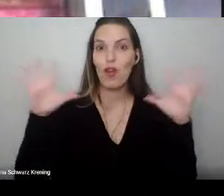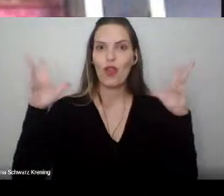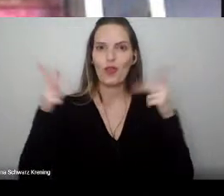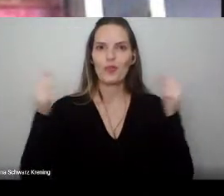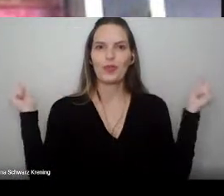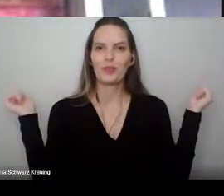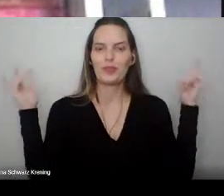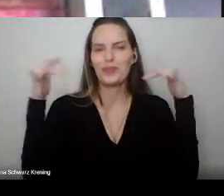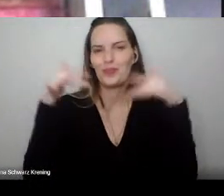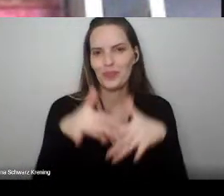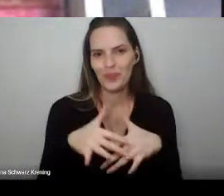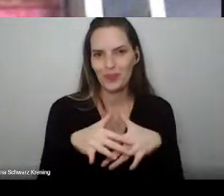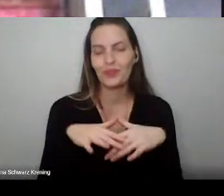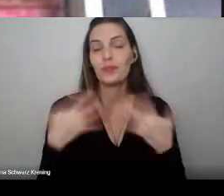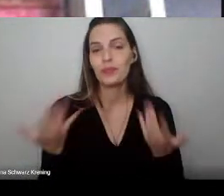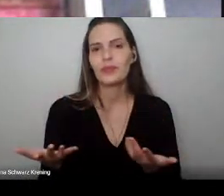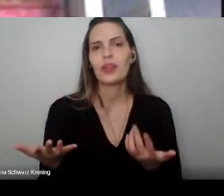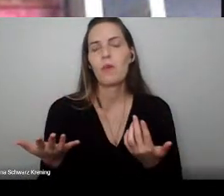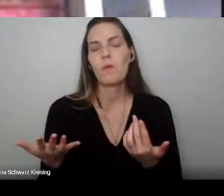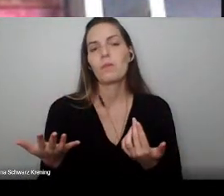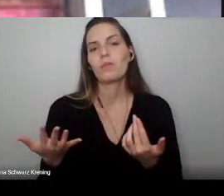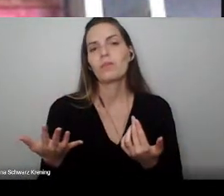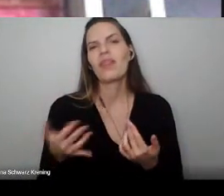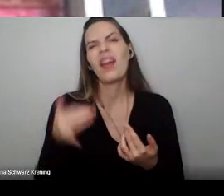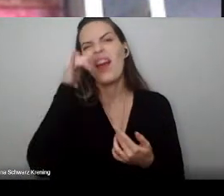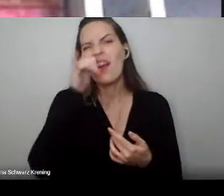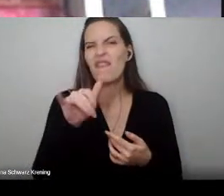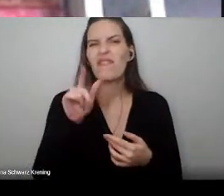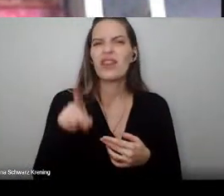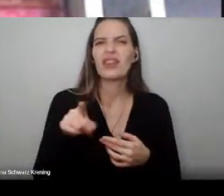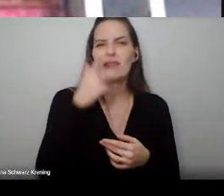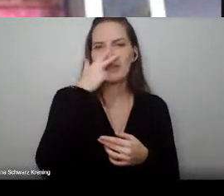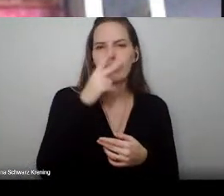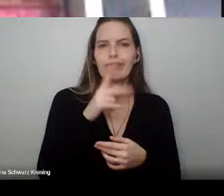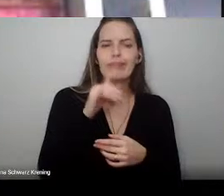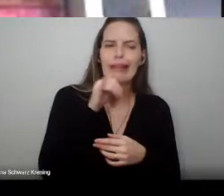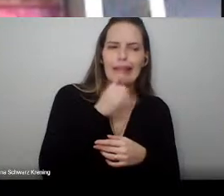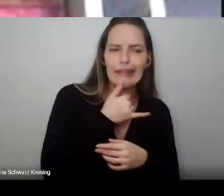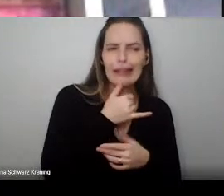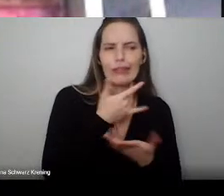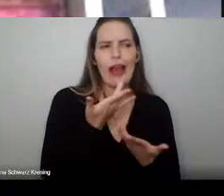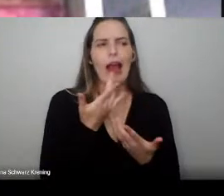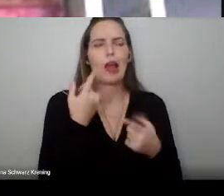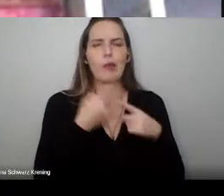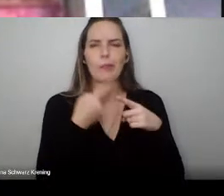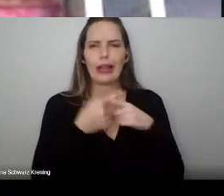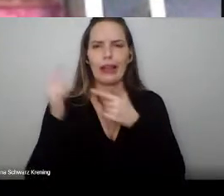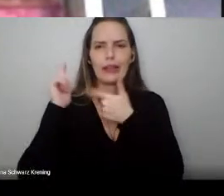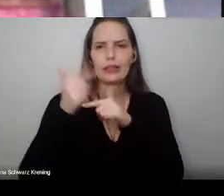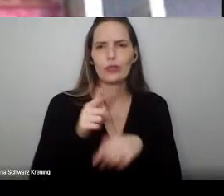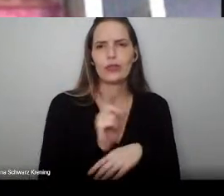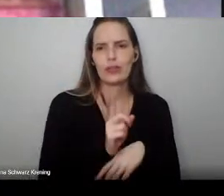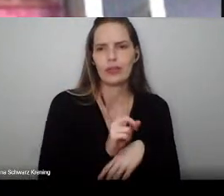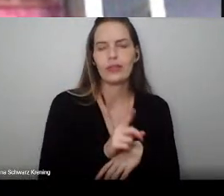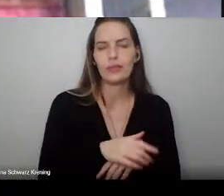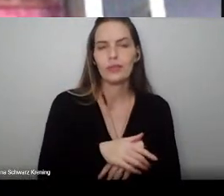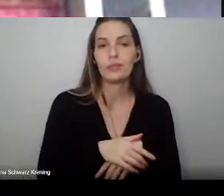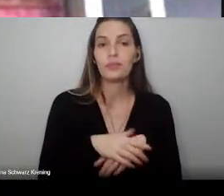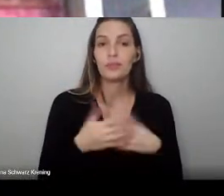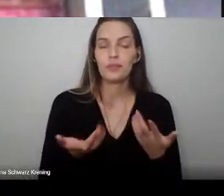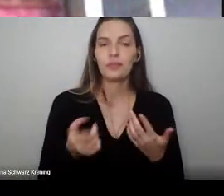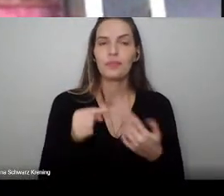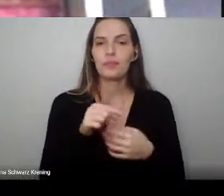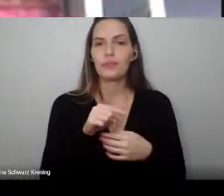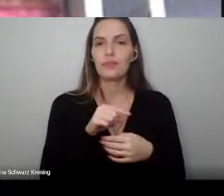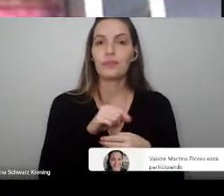hoje. Não tem formatura tradicional, não tem festa no formato que a gente imaginava, mas a vida é assim mesmo, né, a vida é cheia de